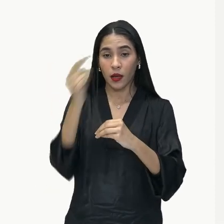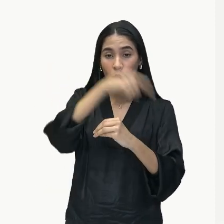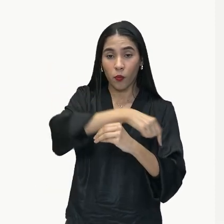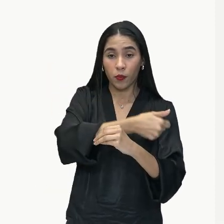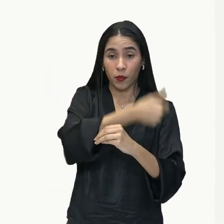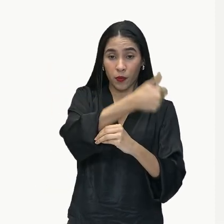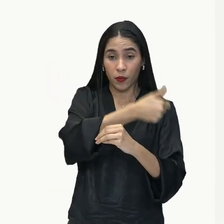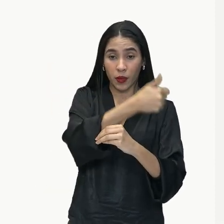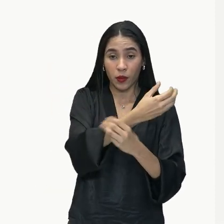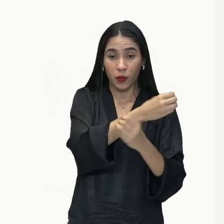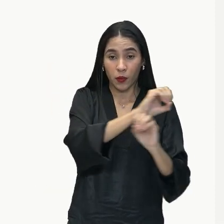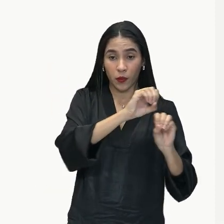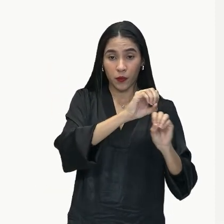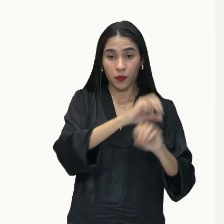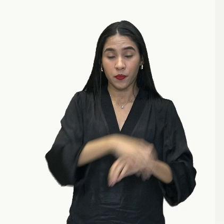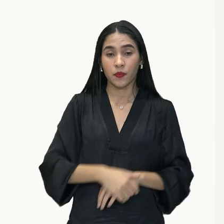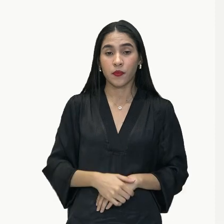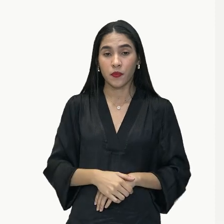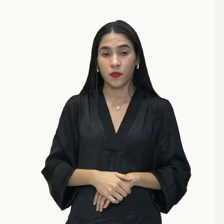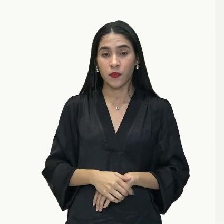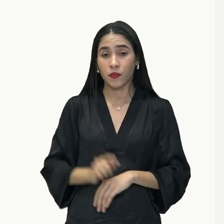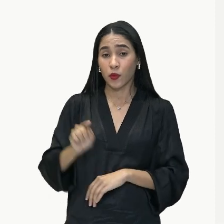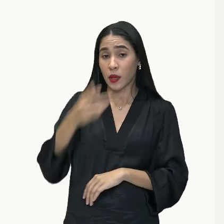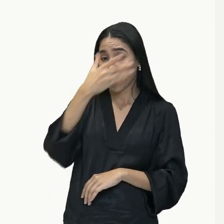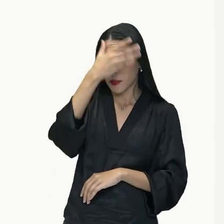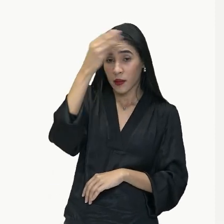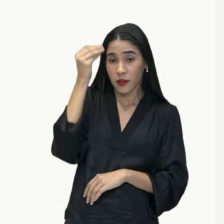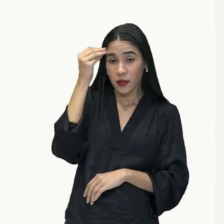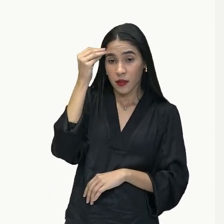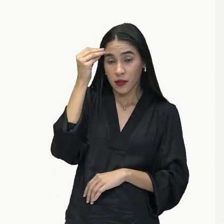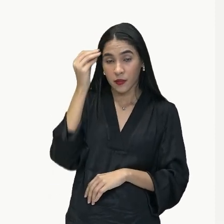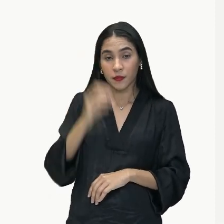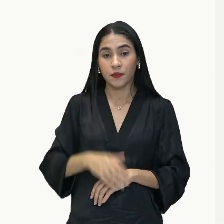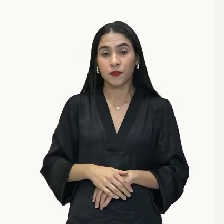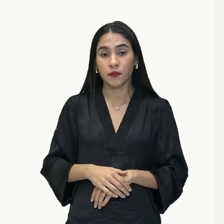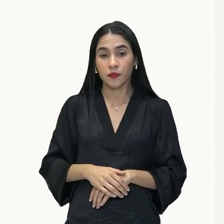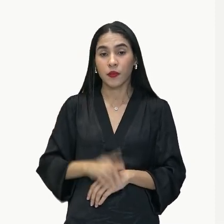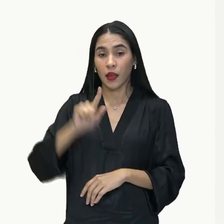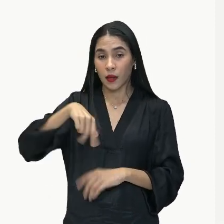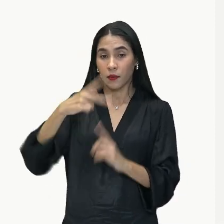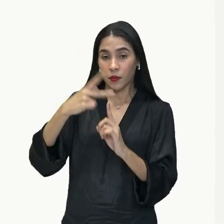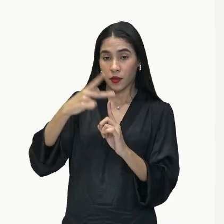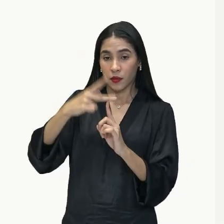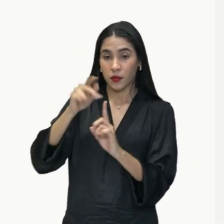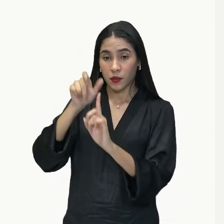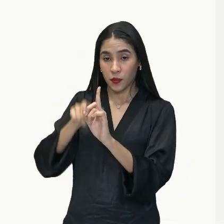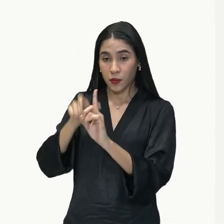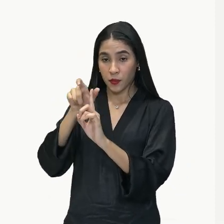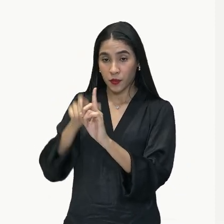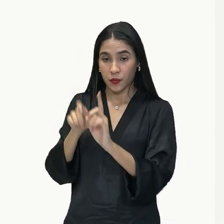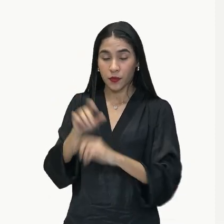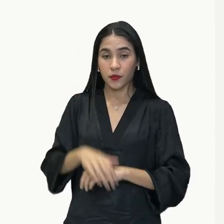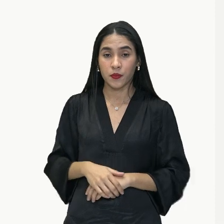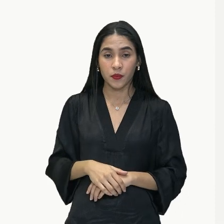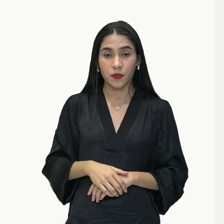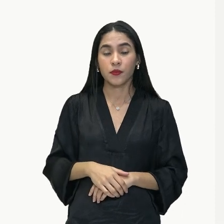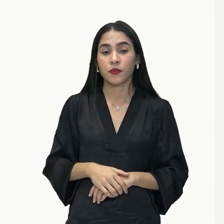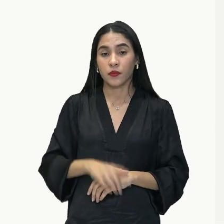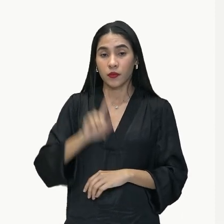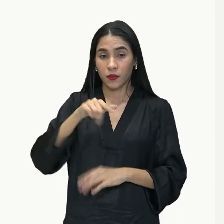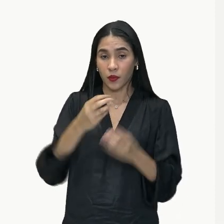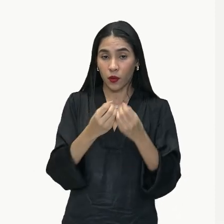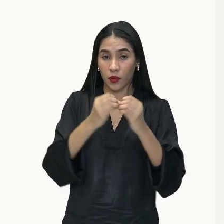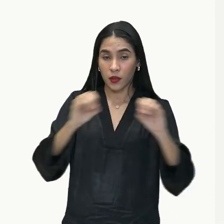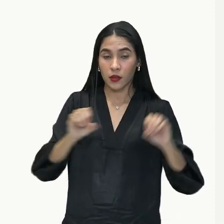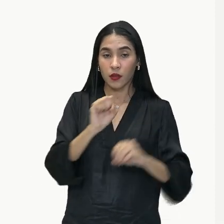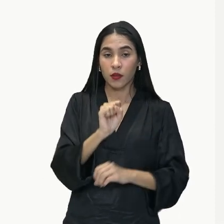Então, que você me esqueça, exerce essa função de predicativo do sujeito. Então, será uma oração